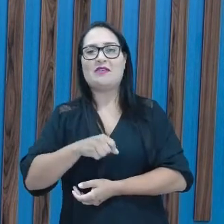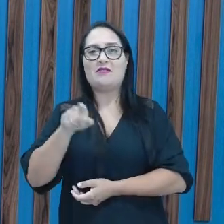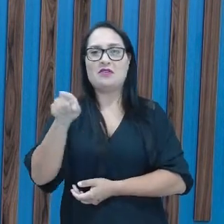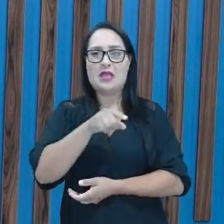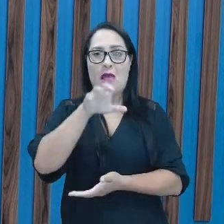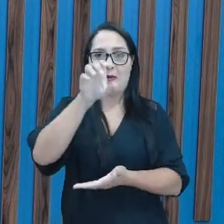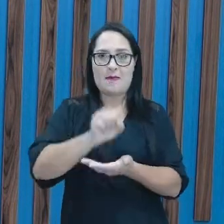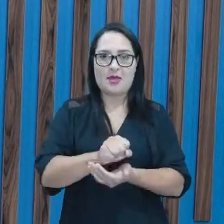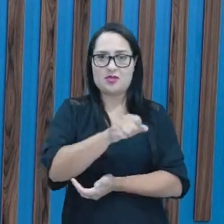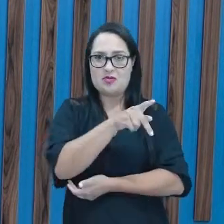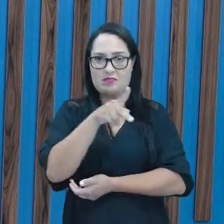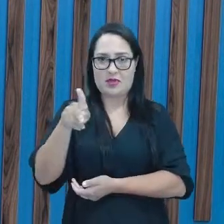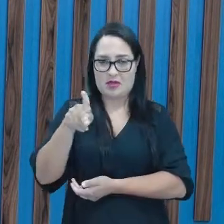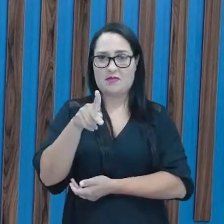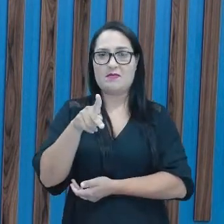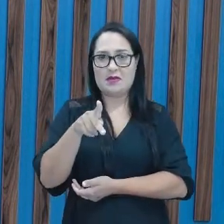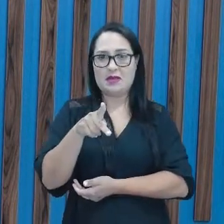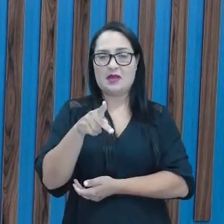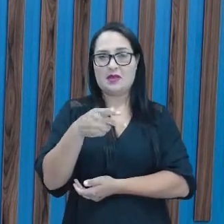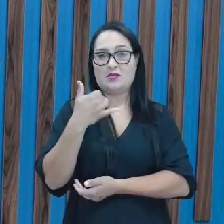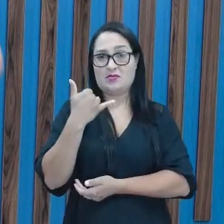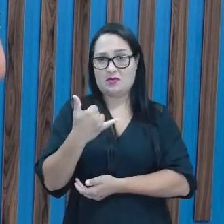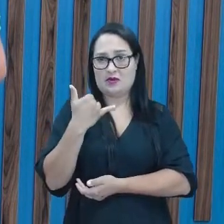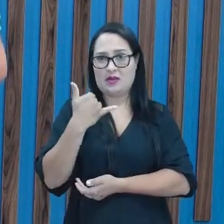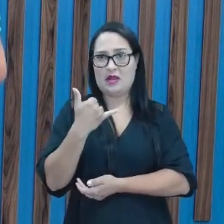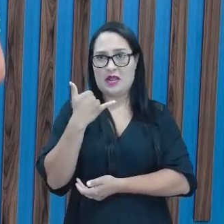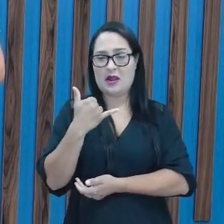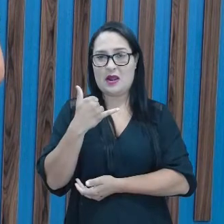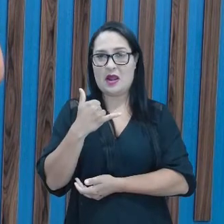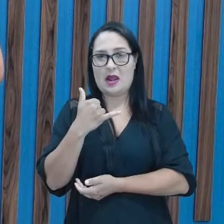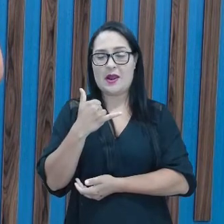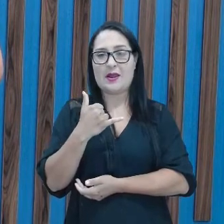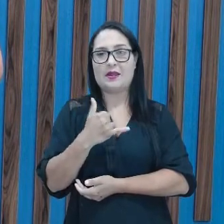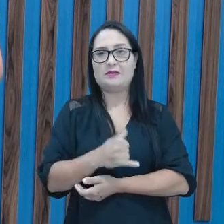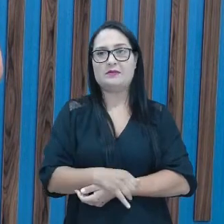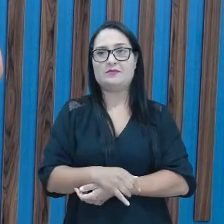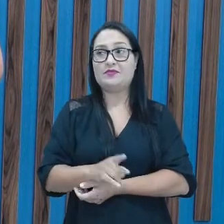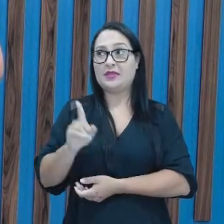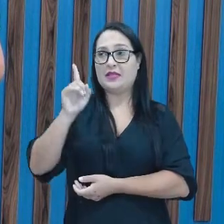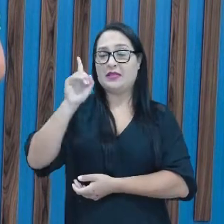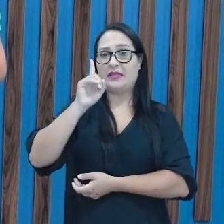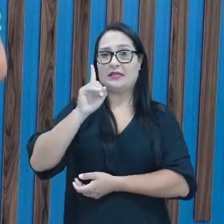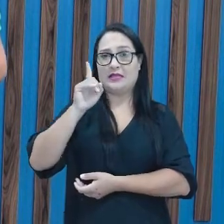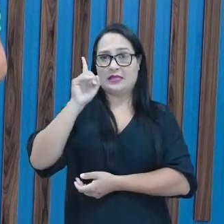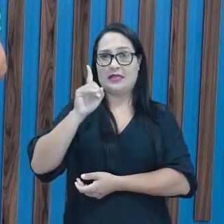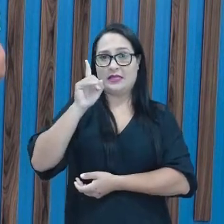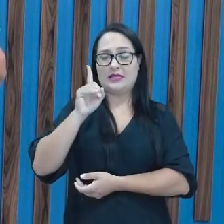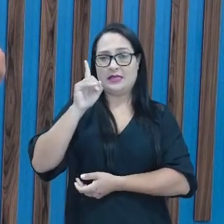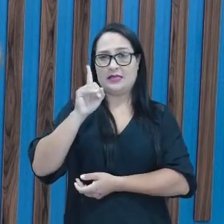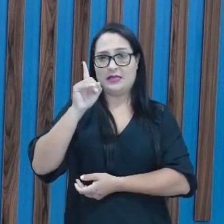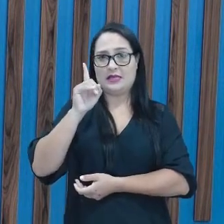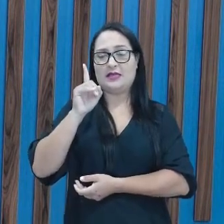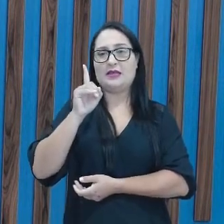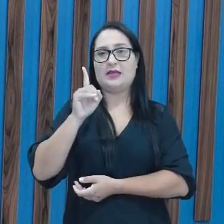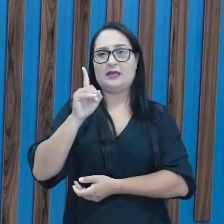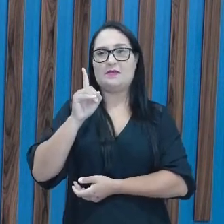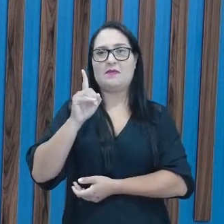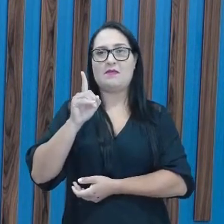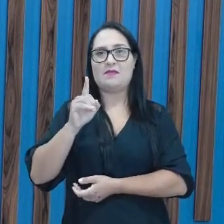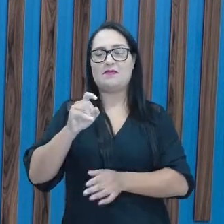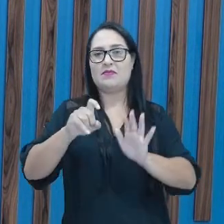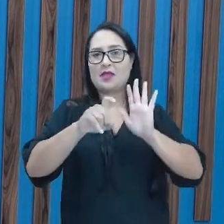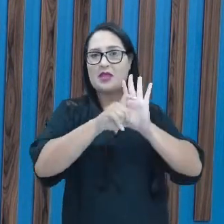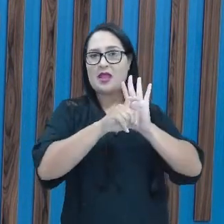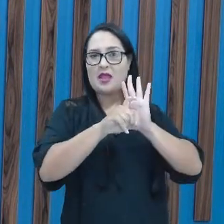o aplicativo do Educa Recife no seu celular, daqui a pouquinho vai aparecer aqui o QR Code na tela, tá? Aí você vai mirar o seu celular, olha aí,